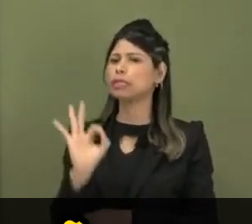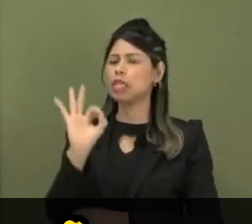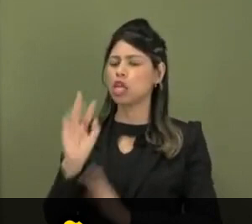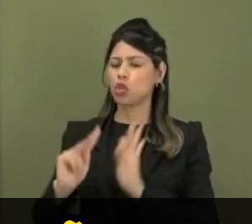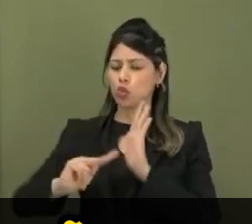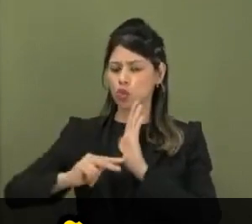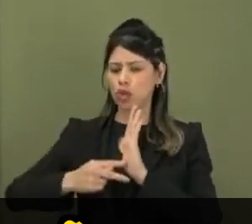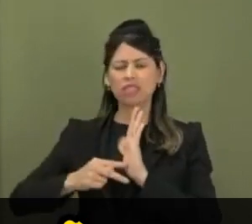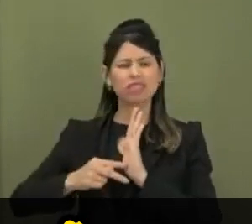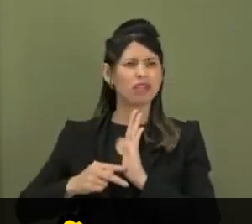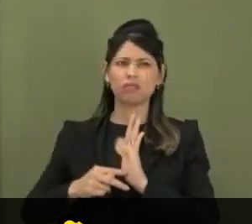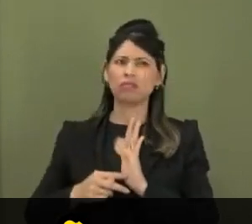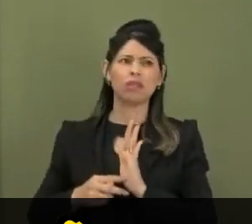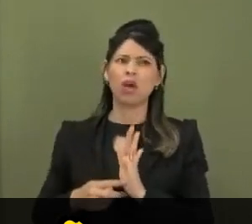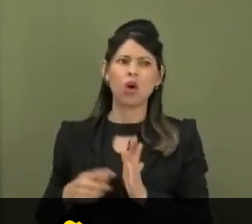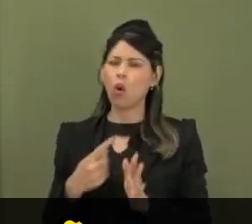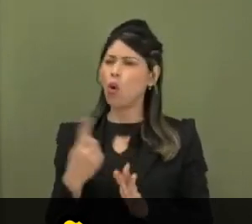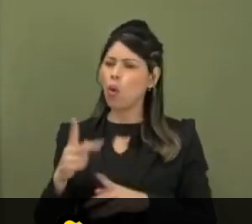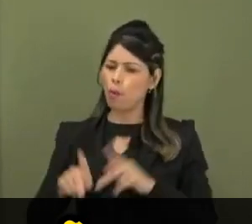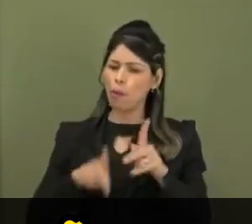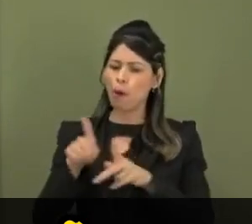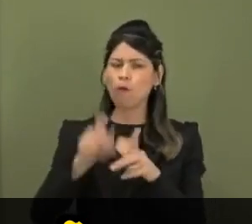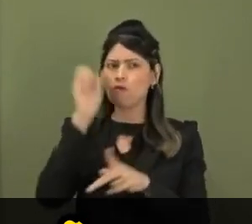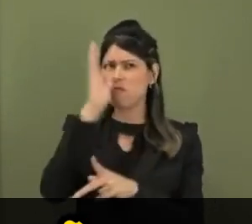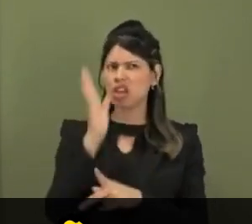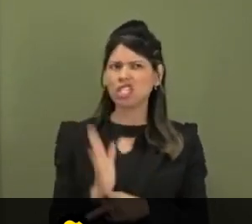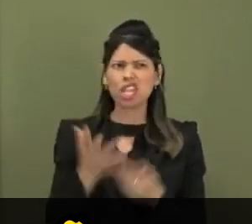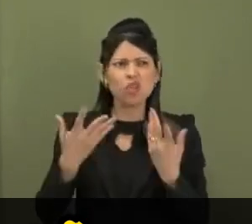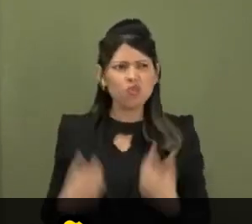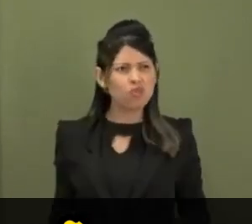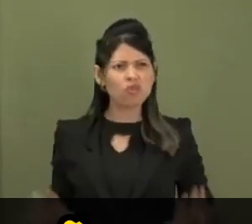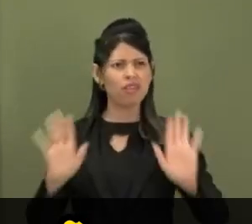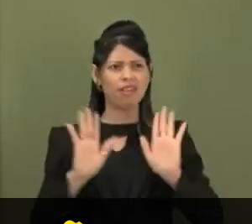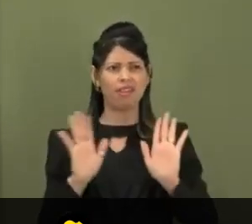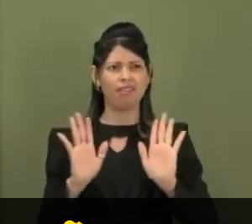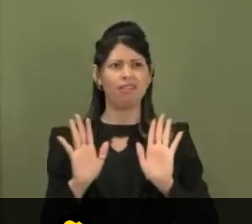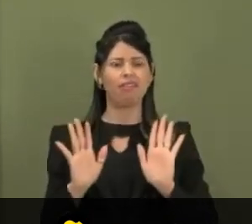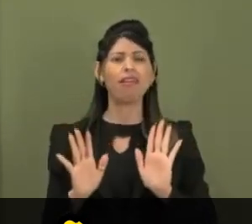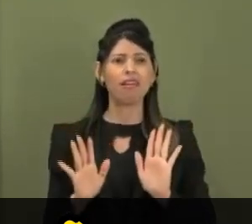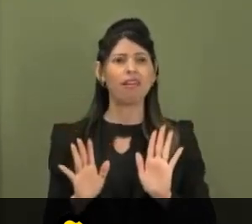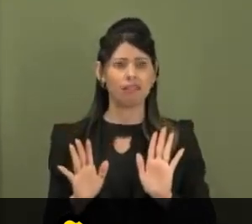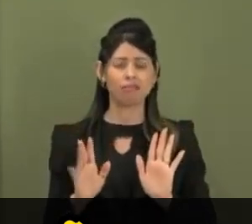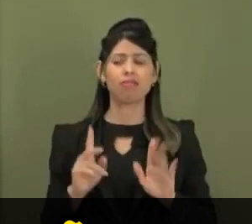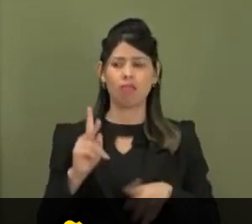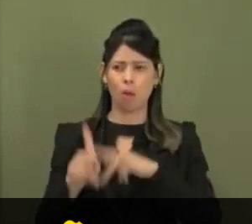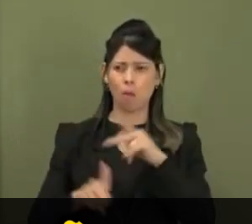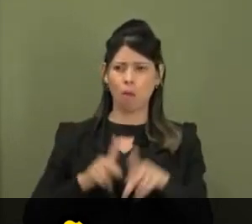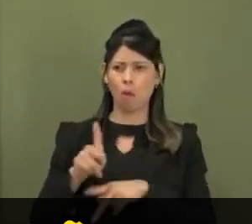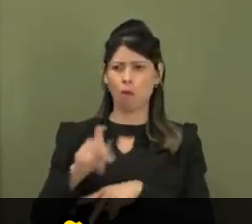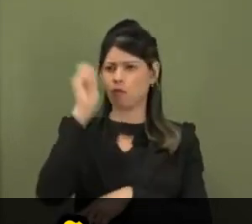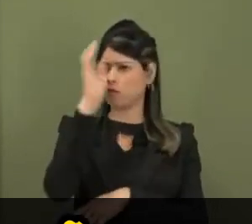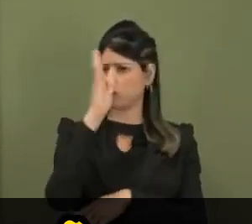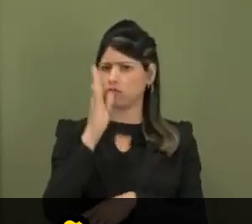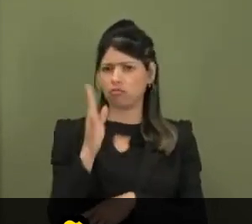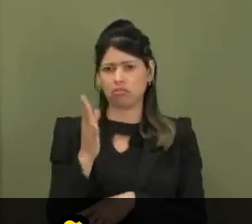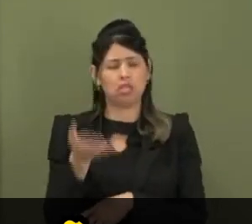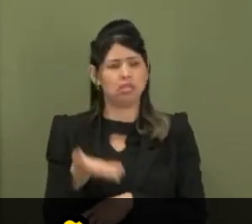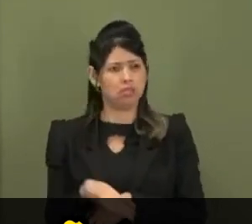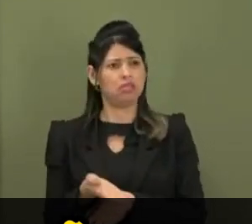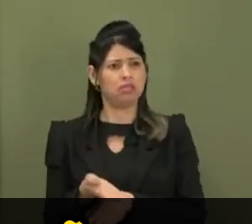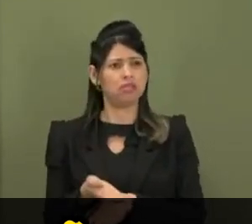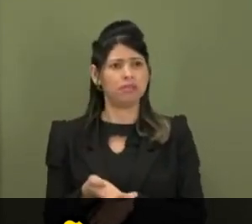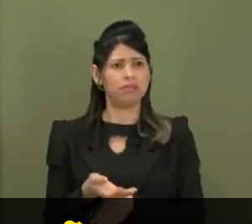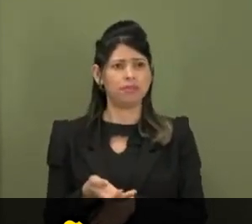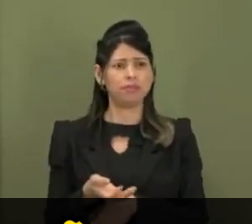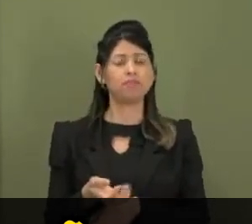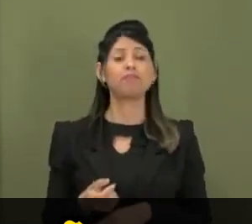vontade dos trabalhadores brasileiros e da população da República Federativa do Brasil.